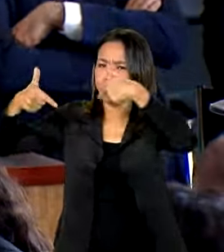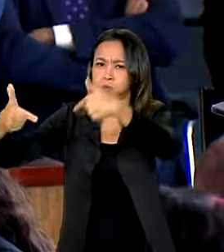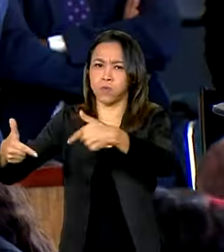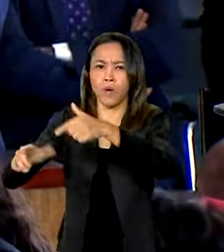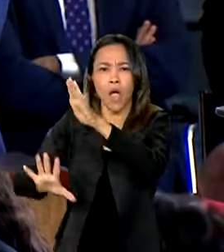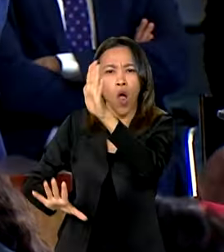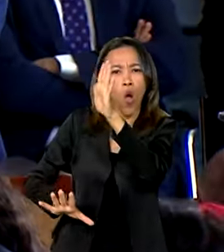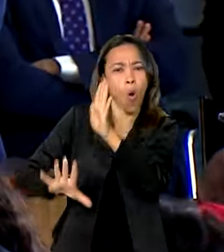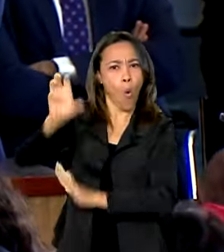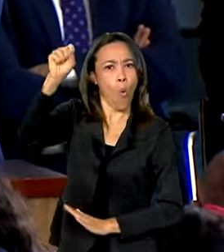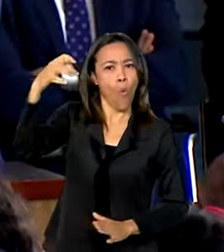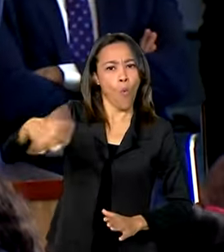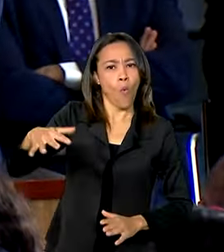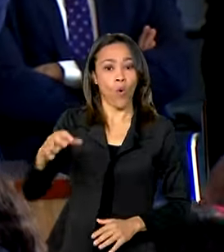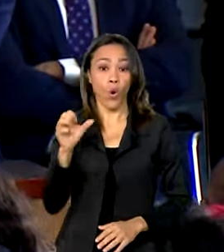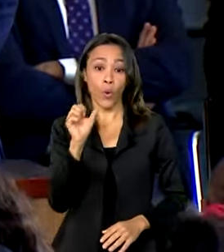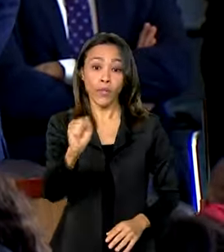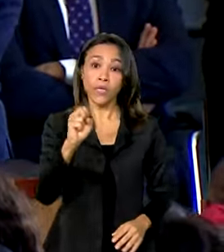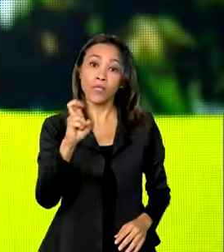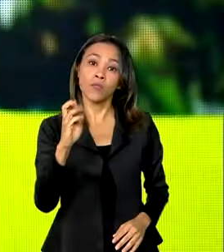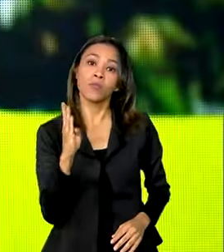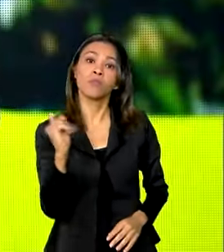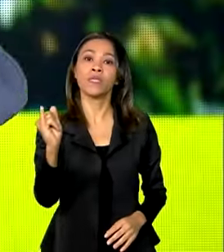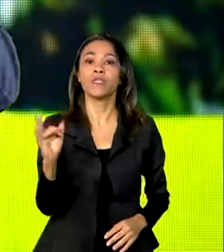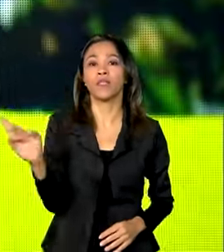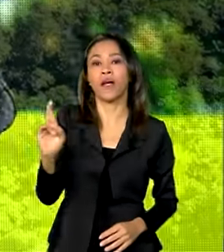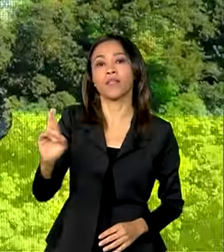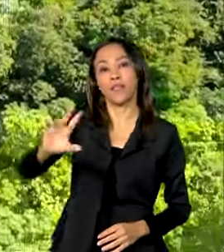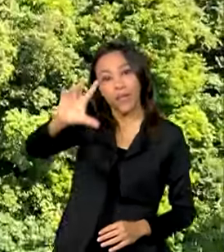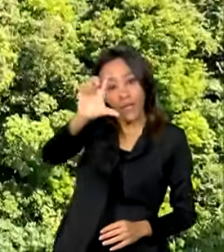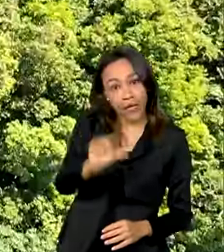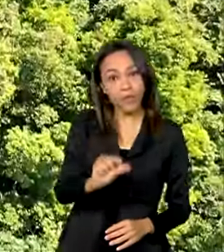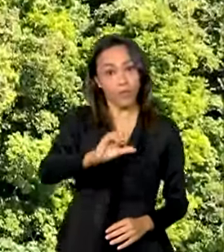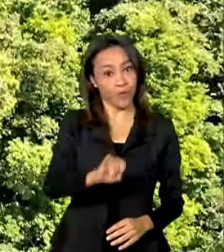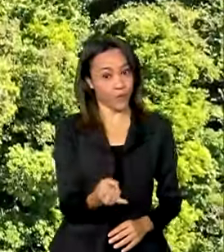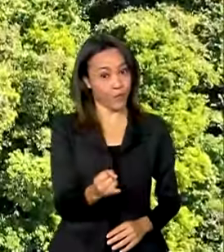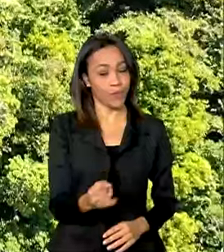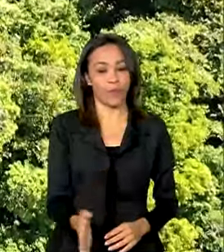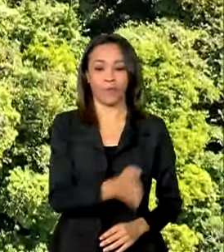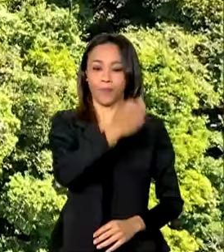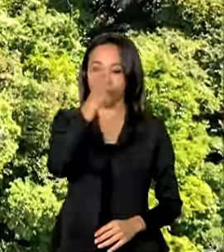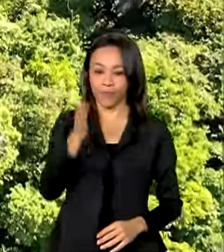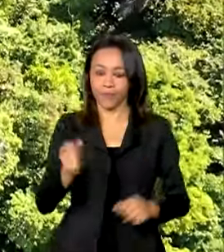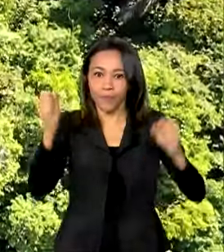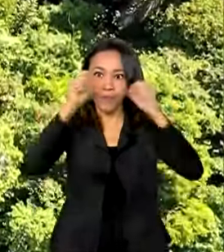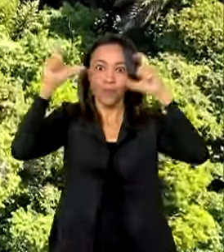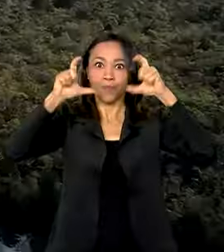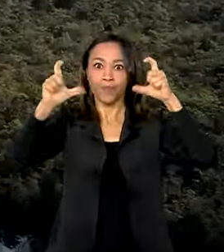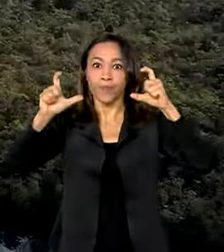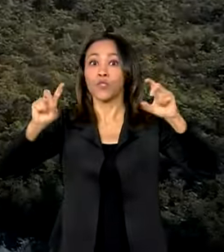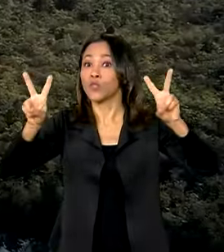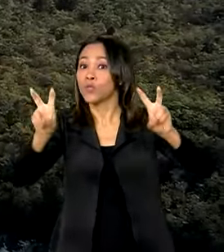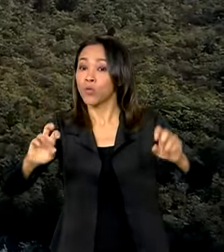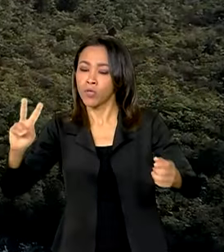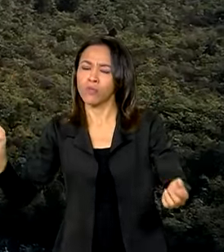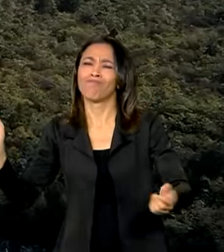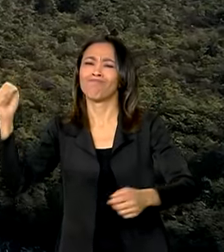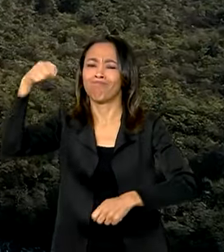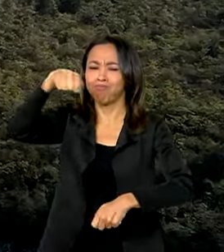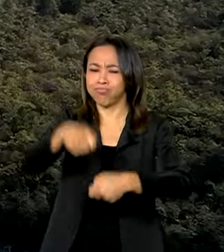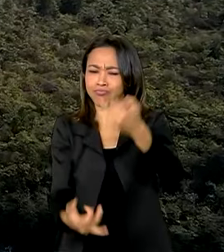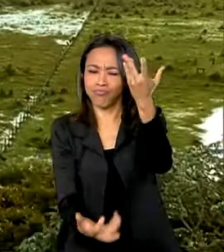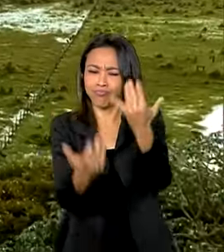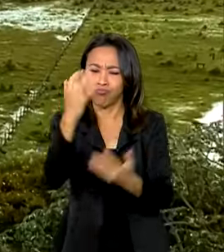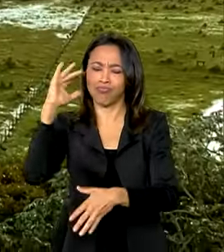recorde de 85 bilhões de reais e redução de juros. Alertas de desmatamento na Amazônia registram